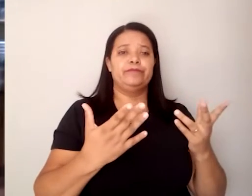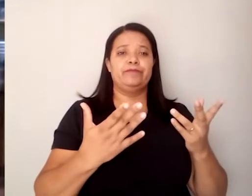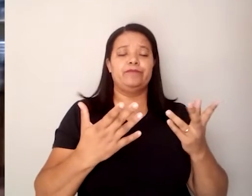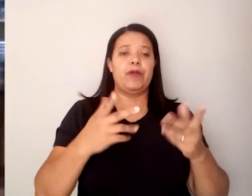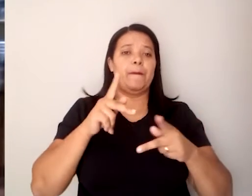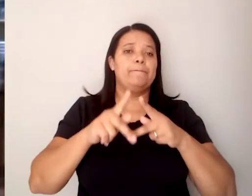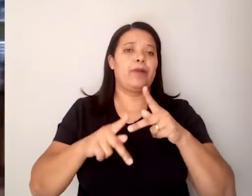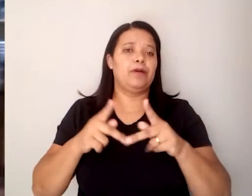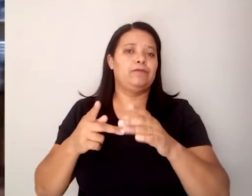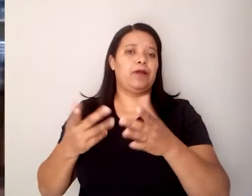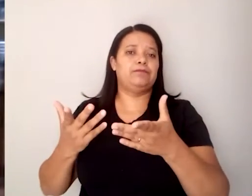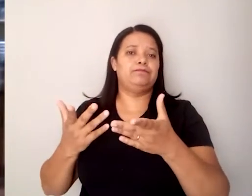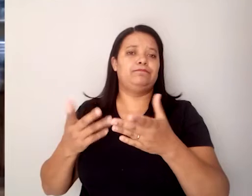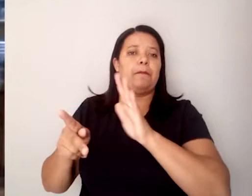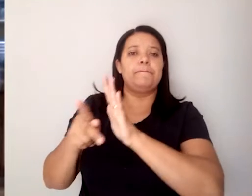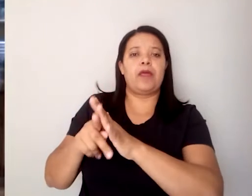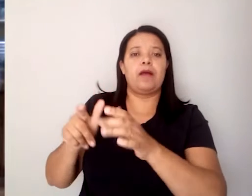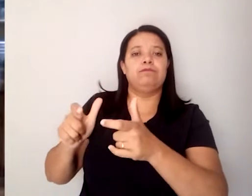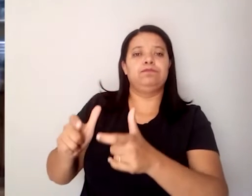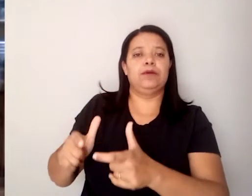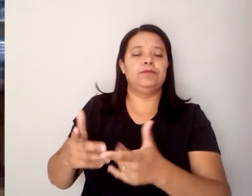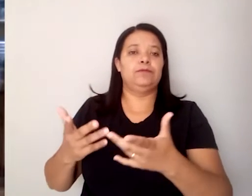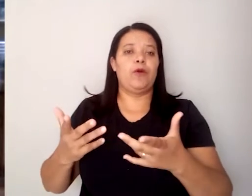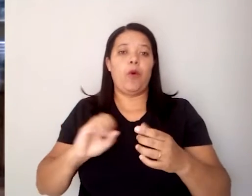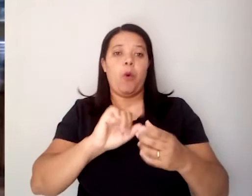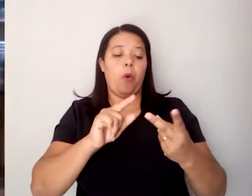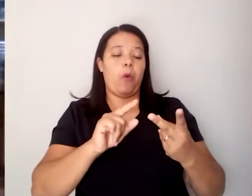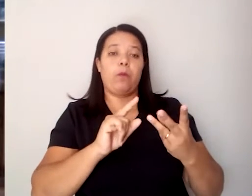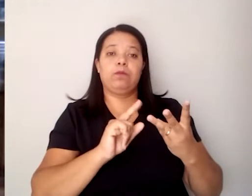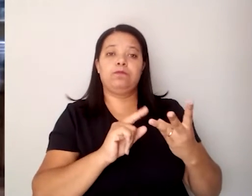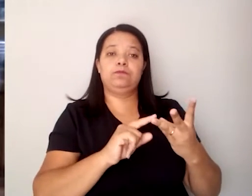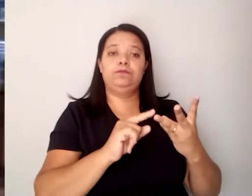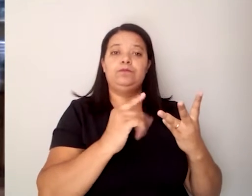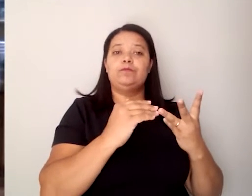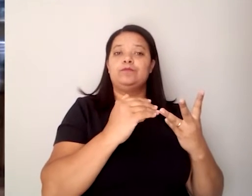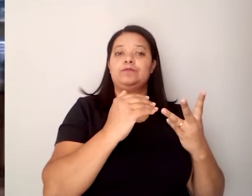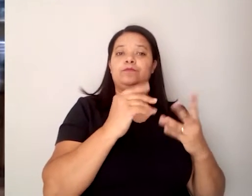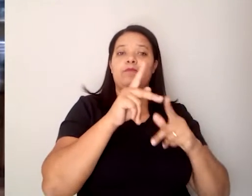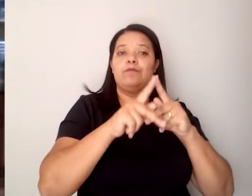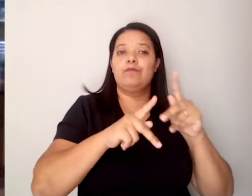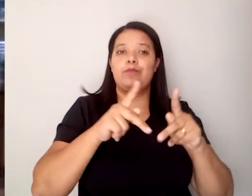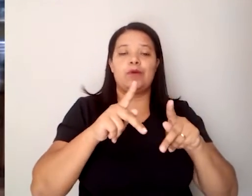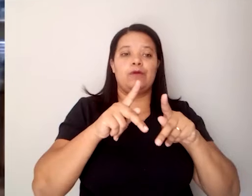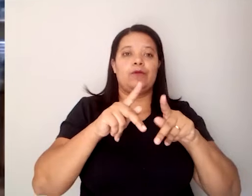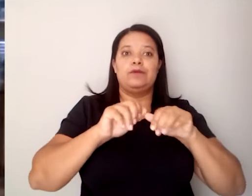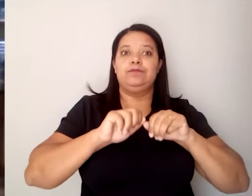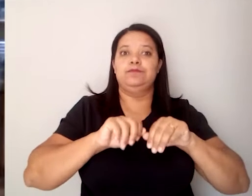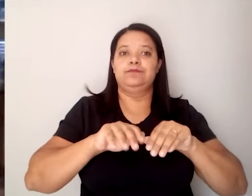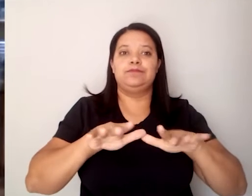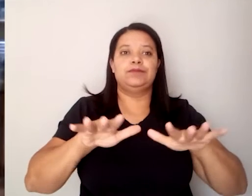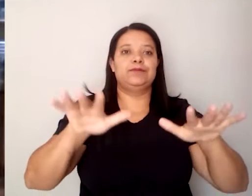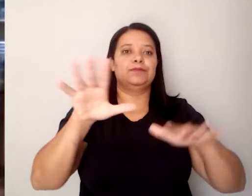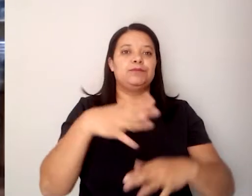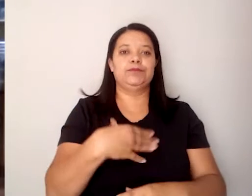originário, falar extra-ocidental, falar qualquer termo, no fundo,